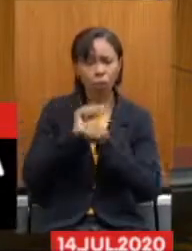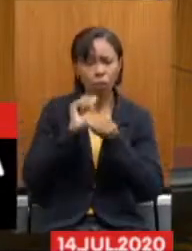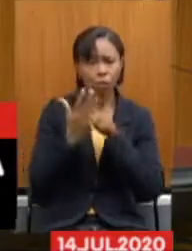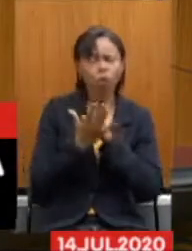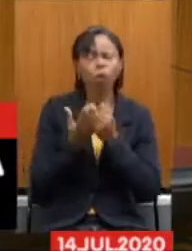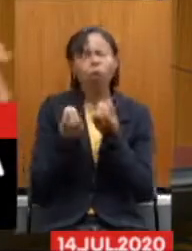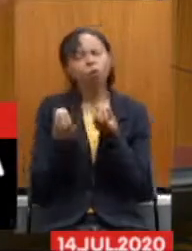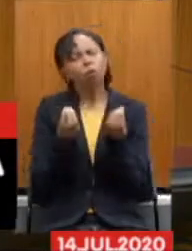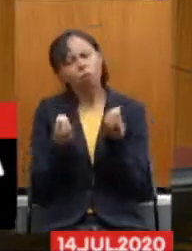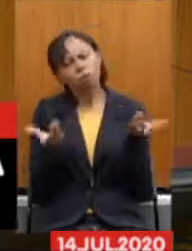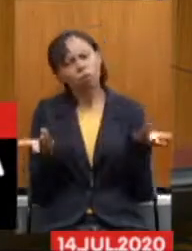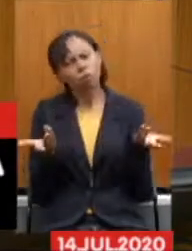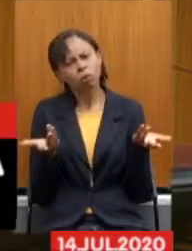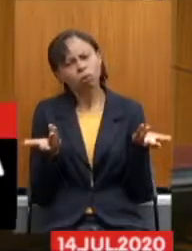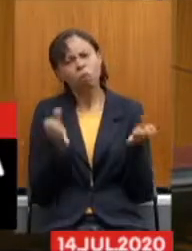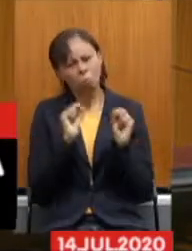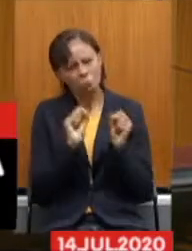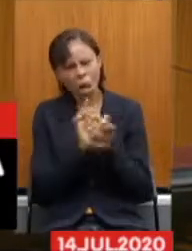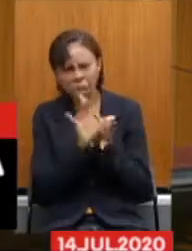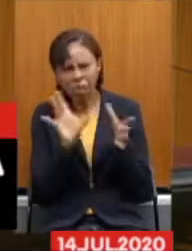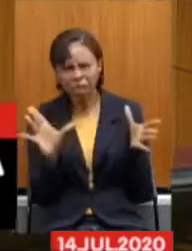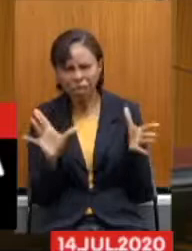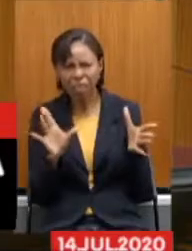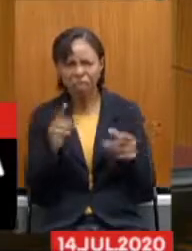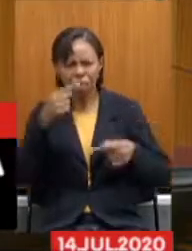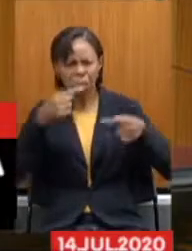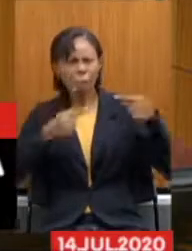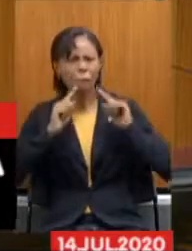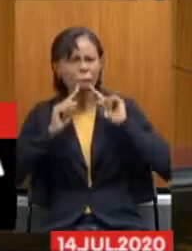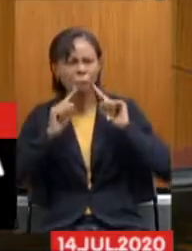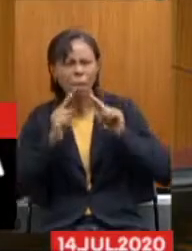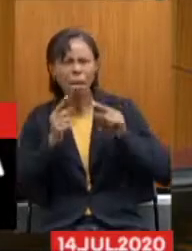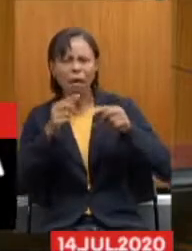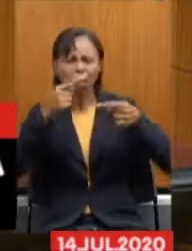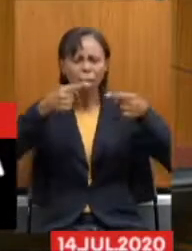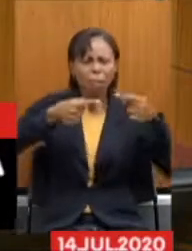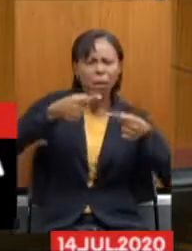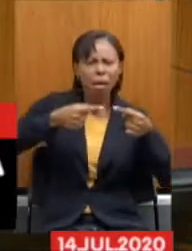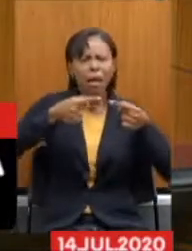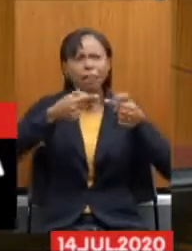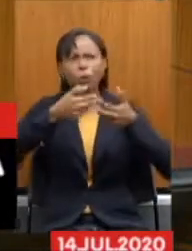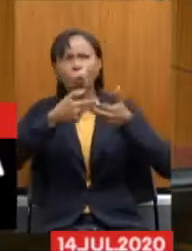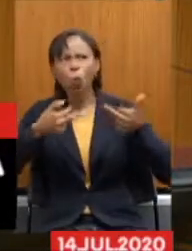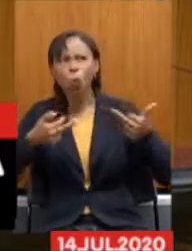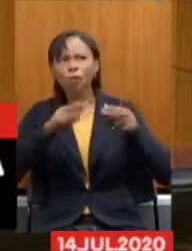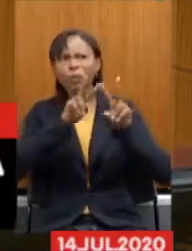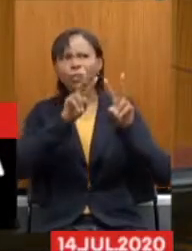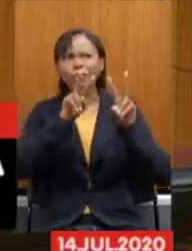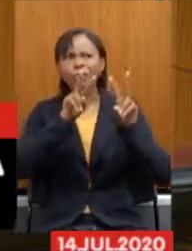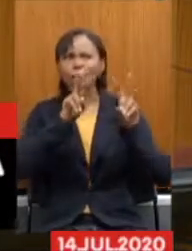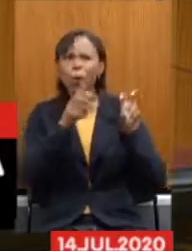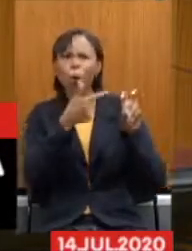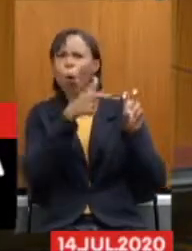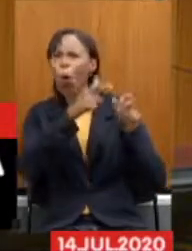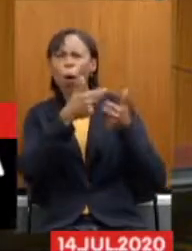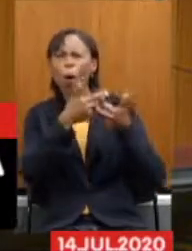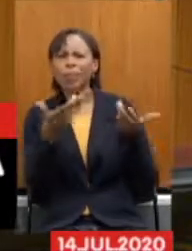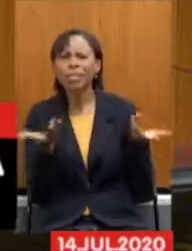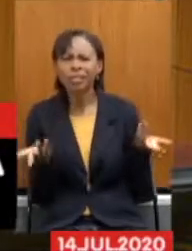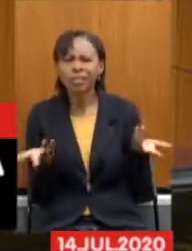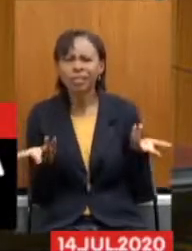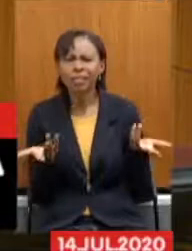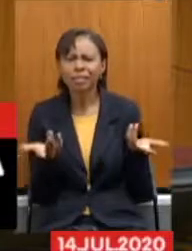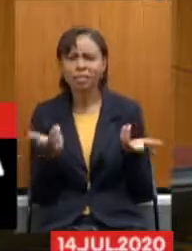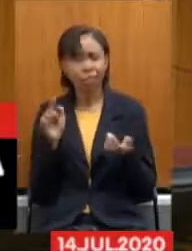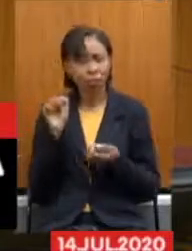agentes discutirem a nossa situação durante a pandemia. Como é permitido aos deputados